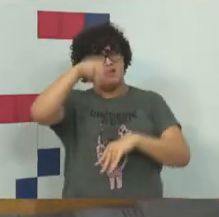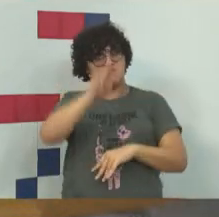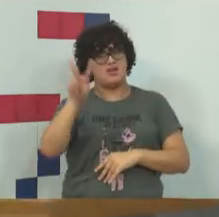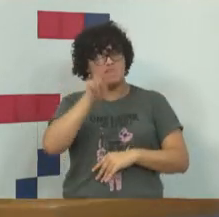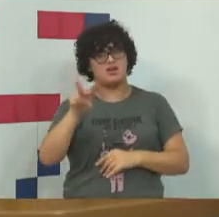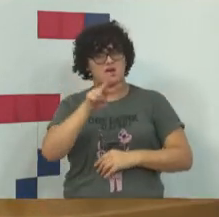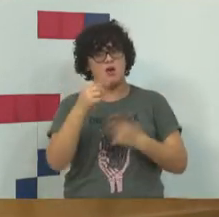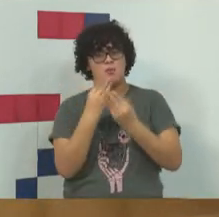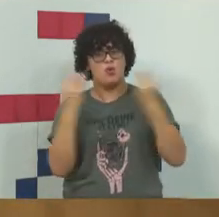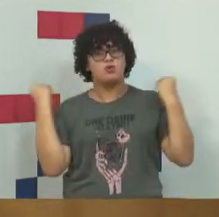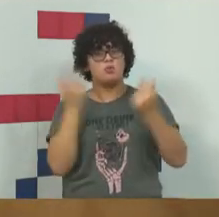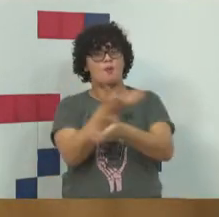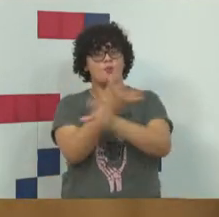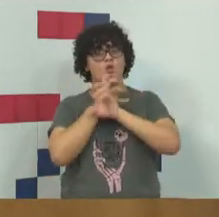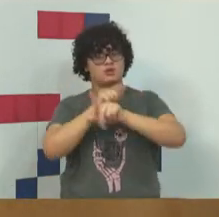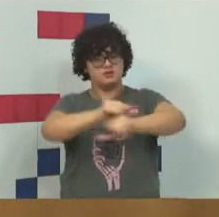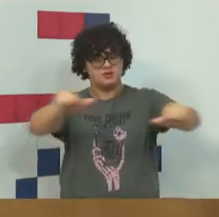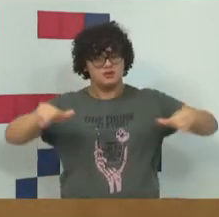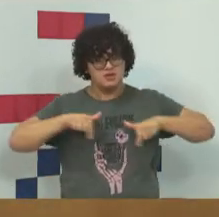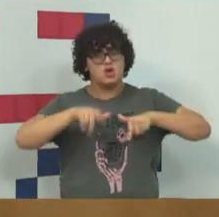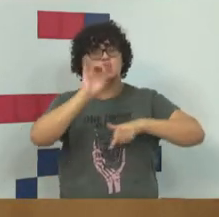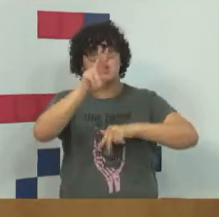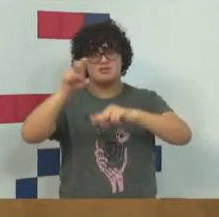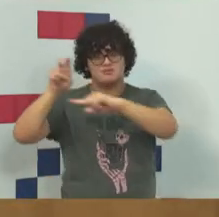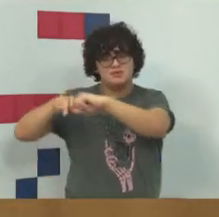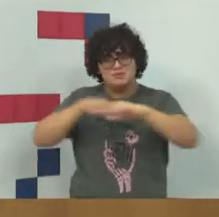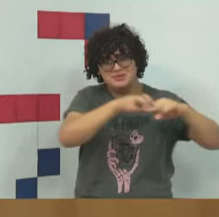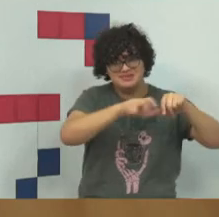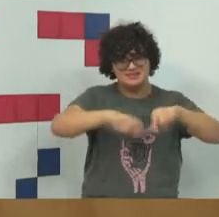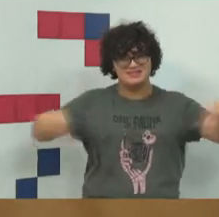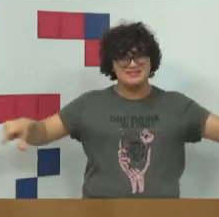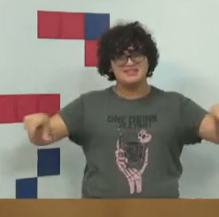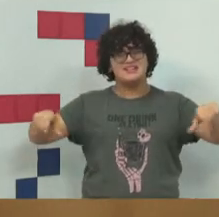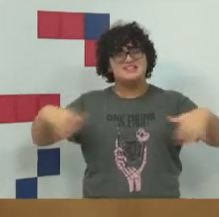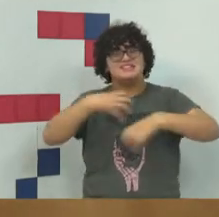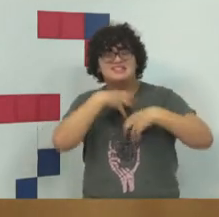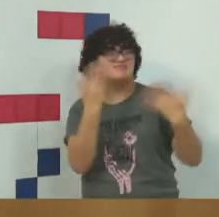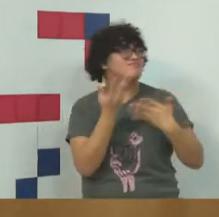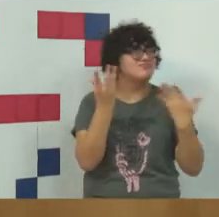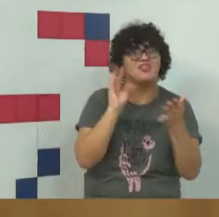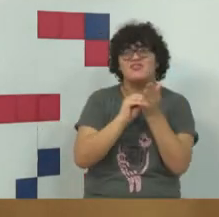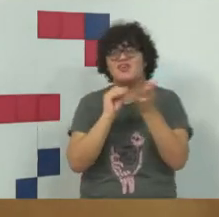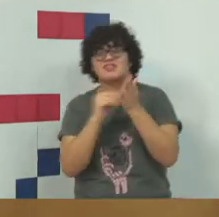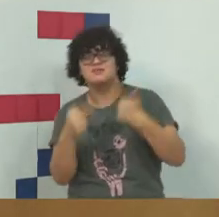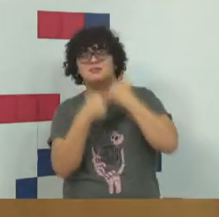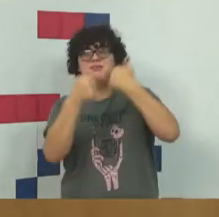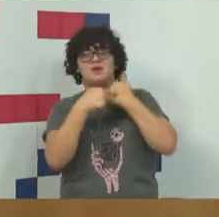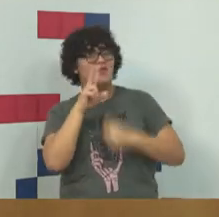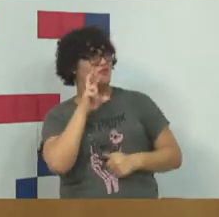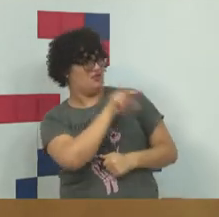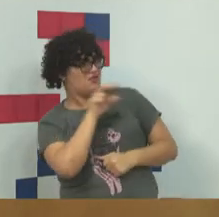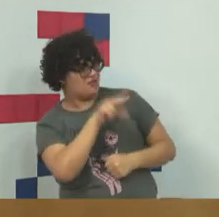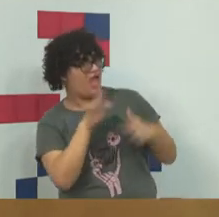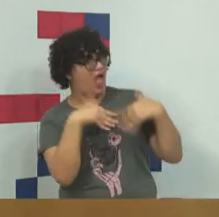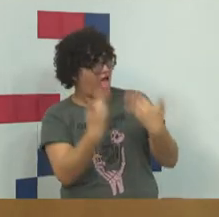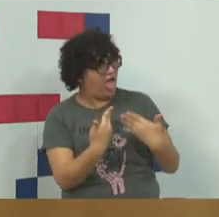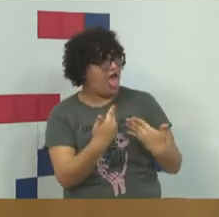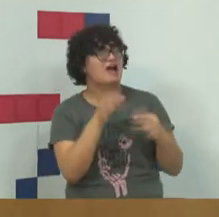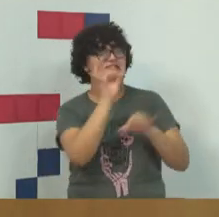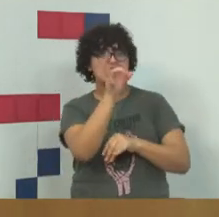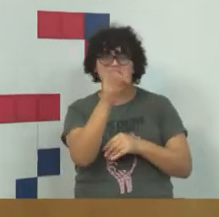o auditório completamente vazio, apenas a mesa composta, então a gente se sente acalorado quando você dá um like, gente vê que você está nos vendo.